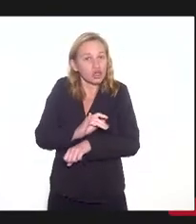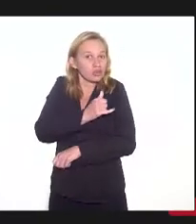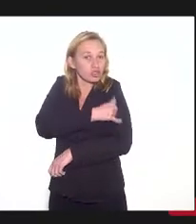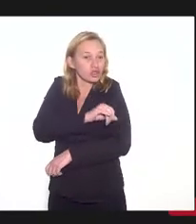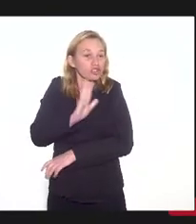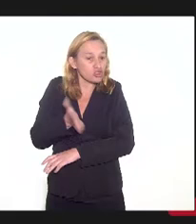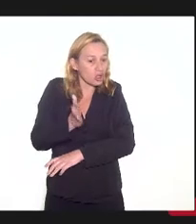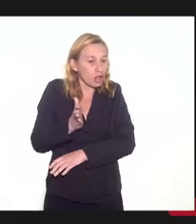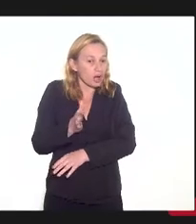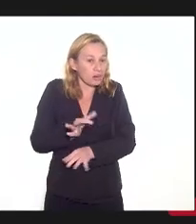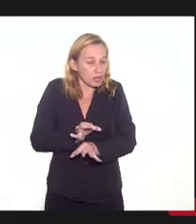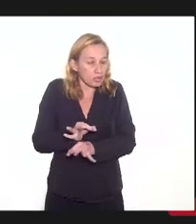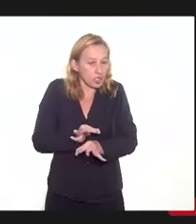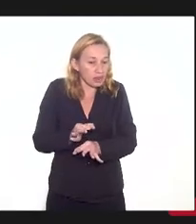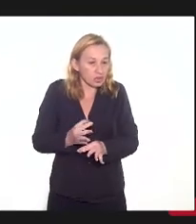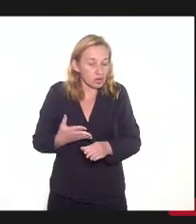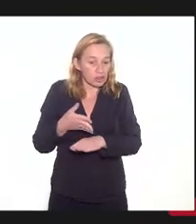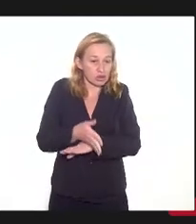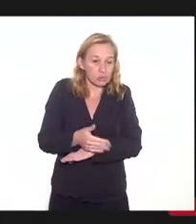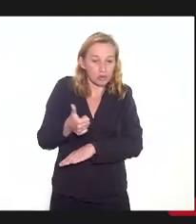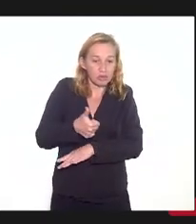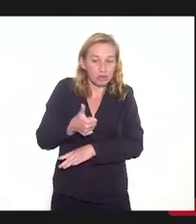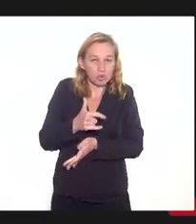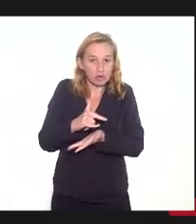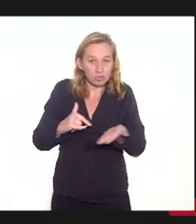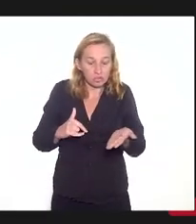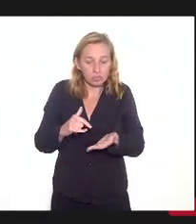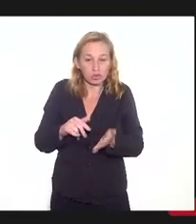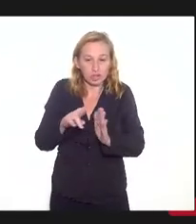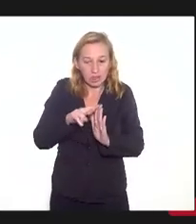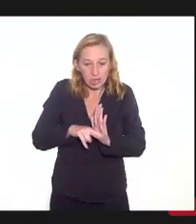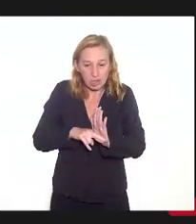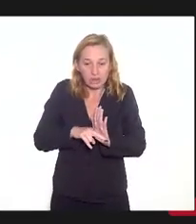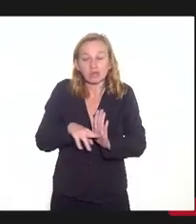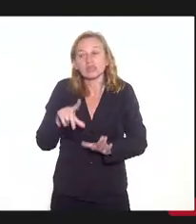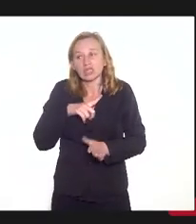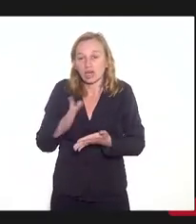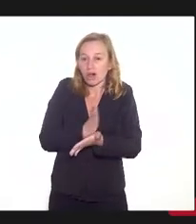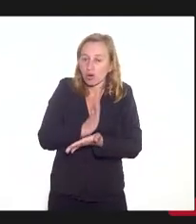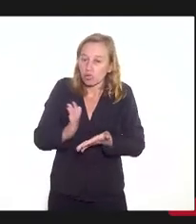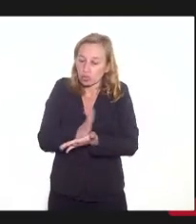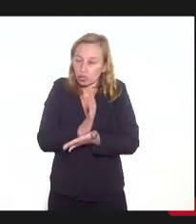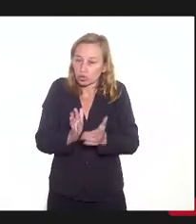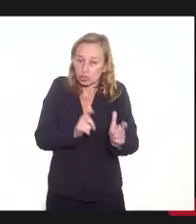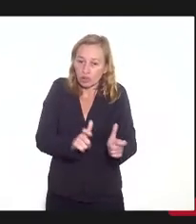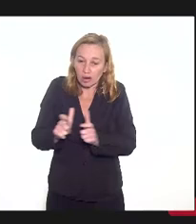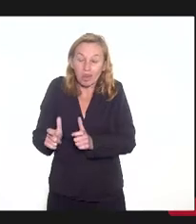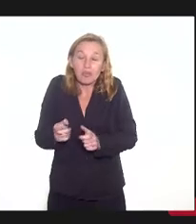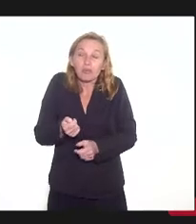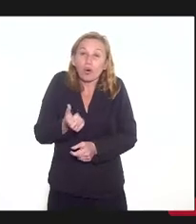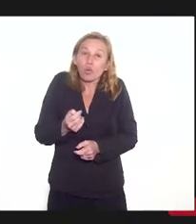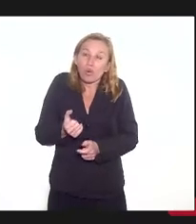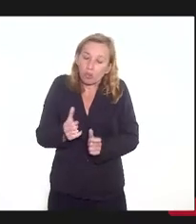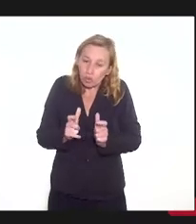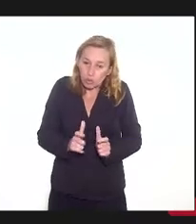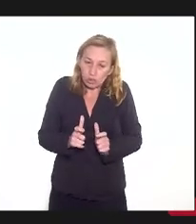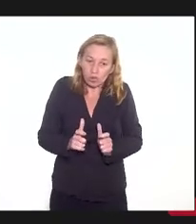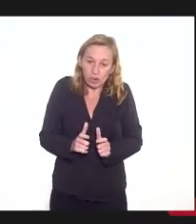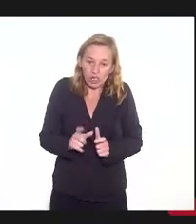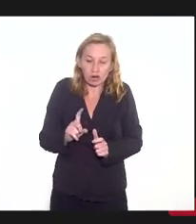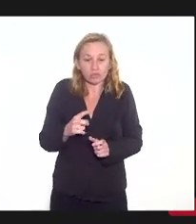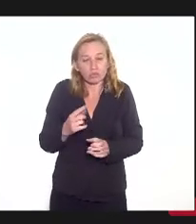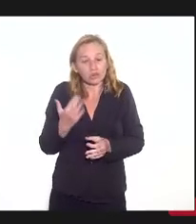fazendo desde que entrou no primeiro regime. tem algum espaço, mas pouco espaço a nosso